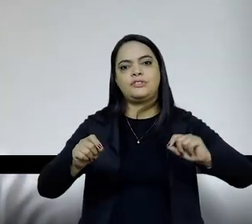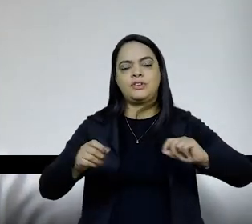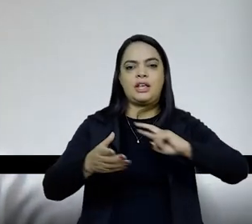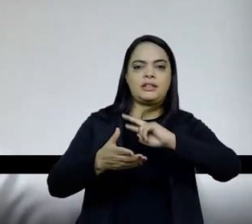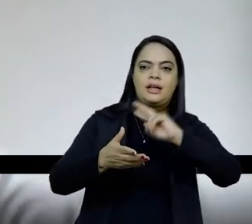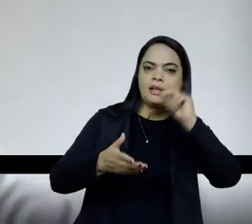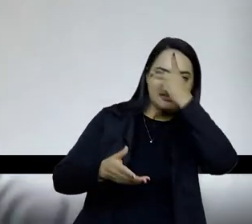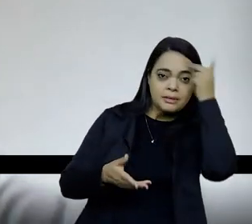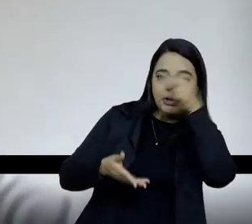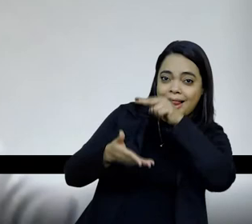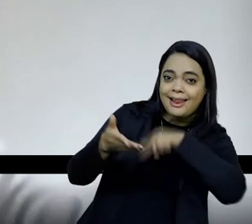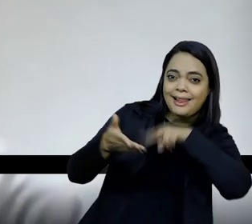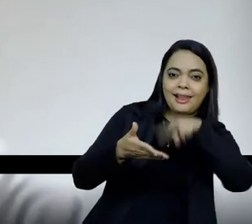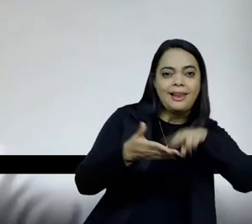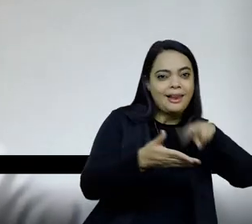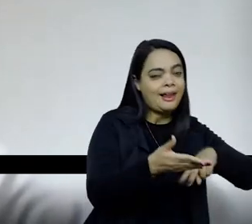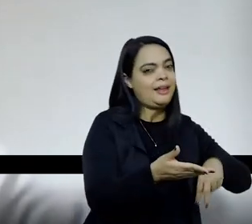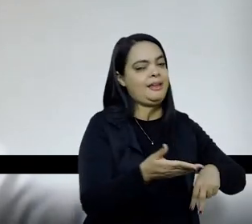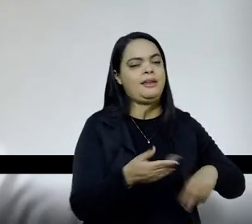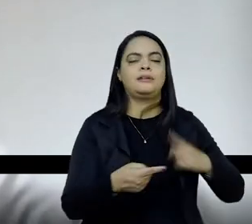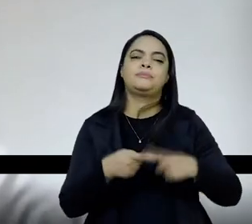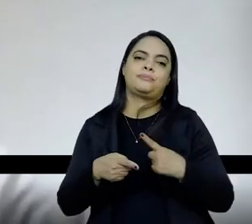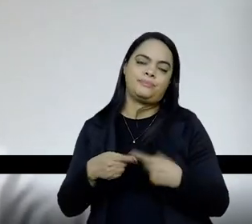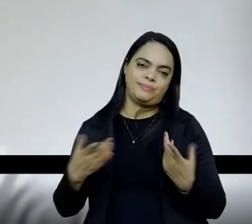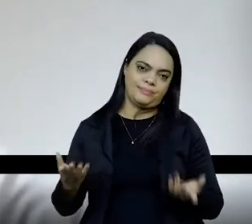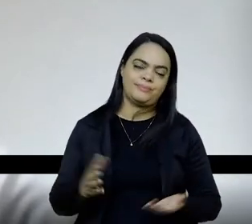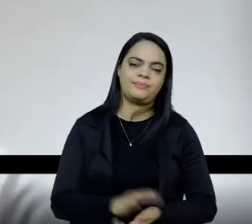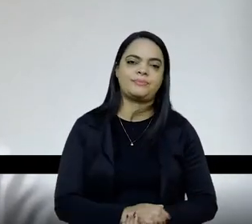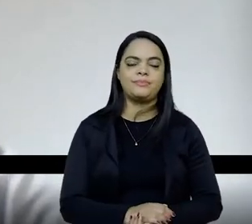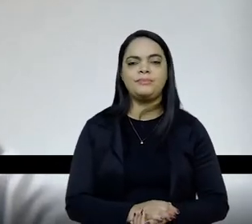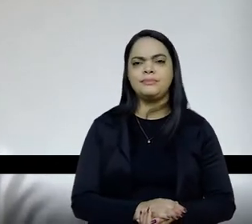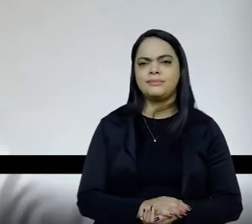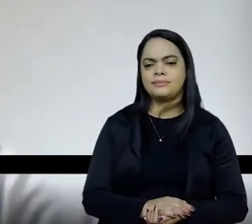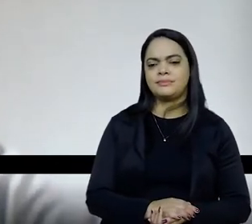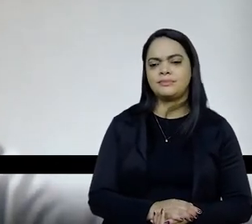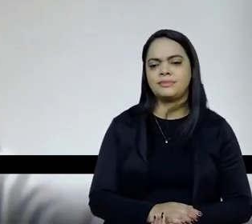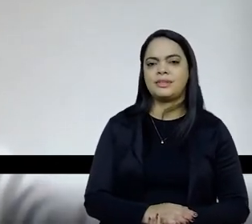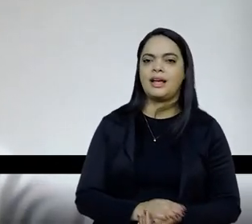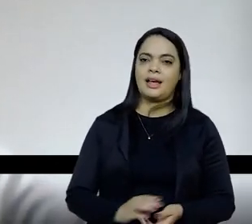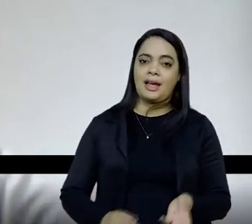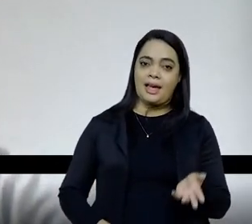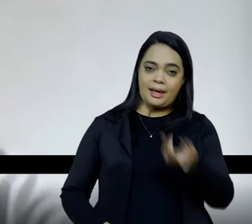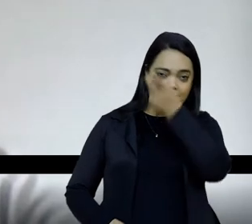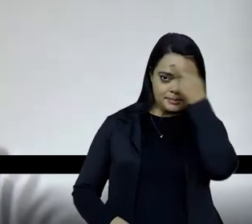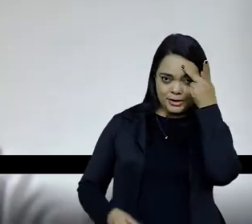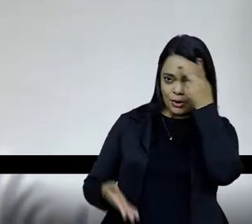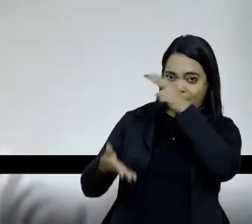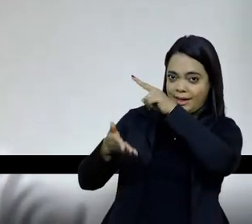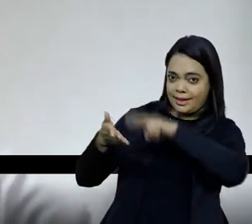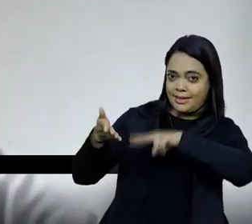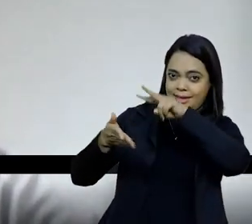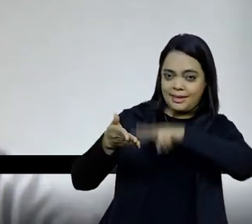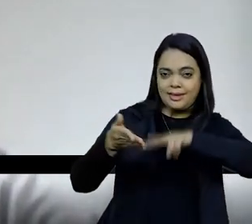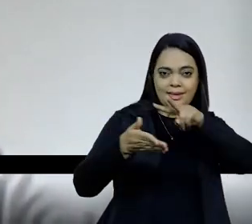né, quando você vai às leituras, a leitura, a leitura, é uma leitura, a leitura é uma leitura, a gente fala que a maior